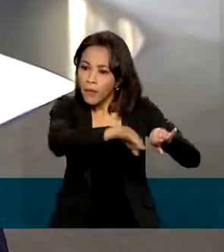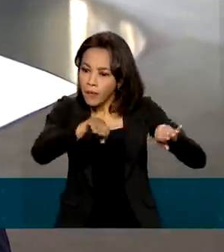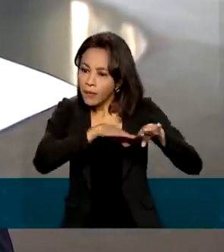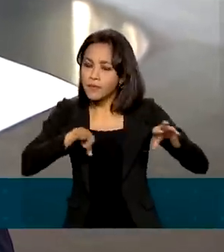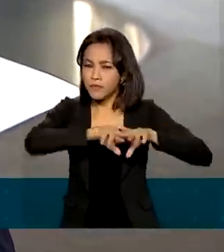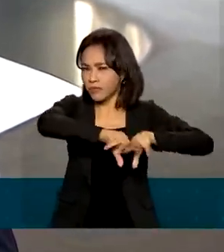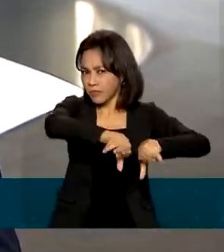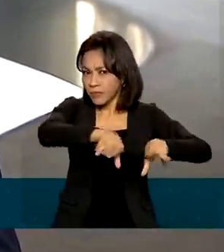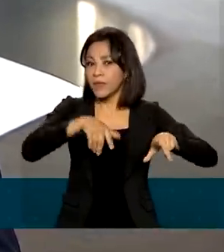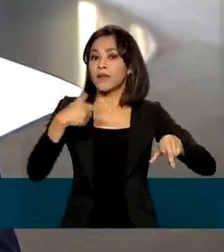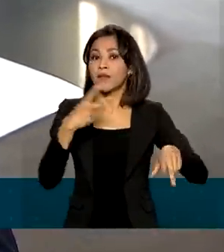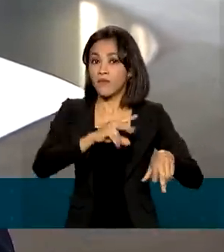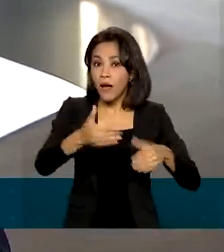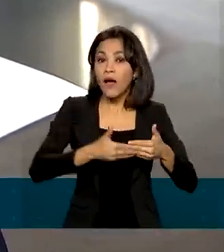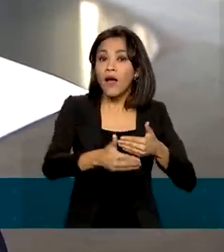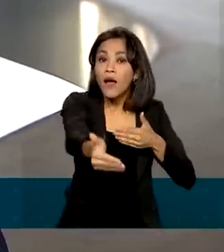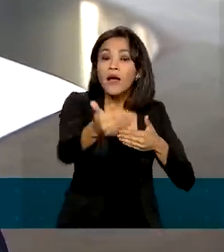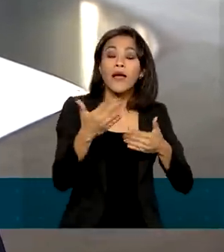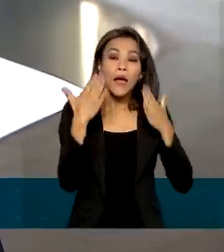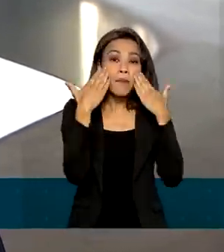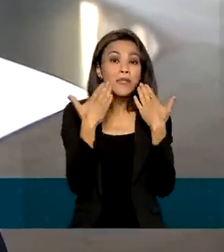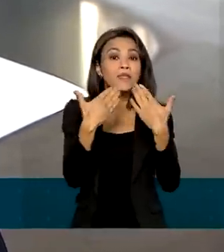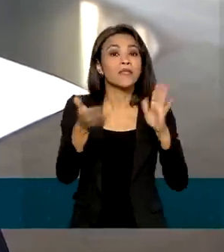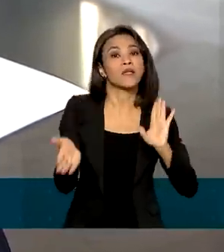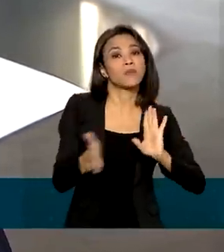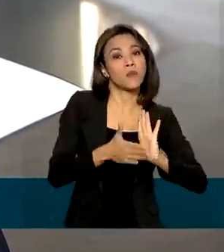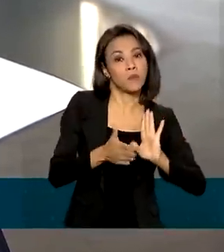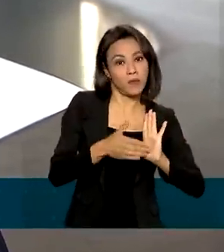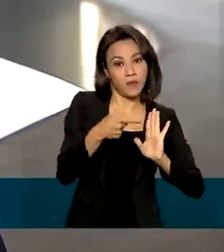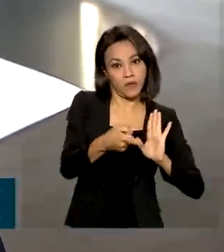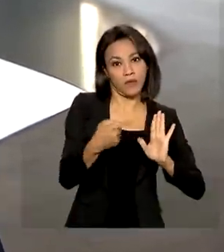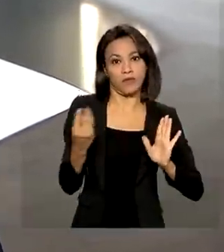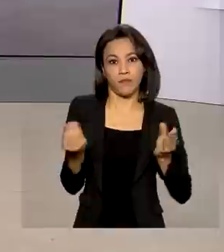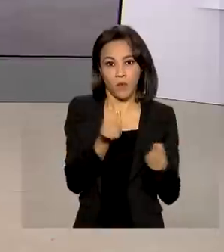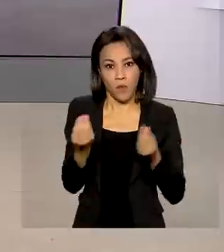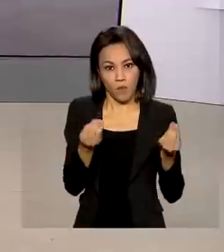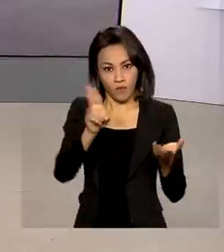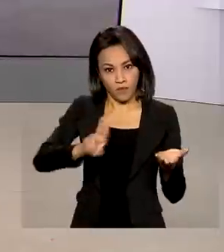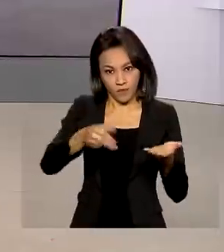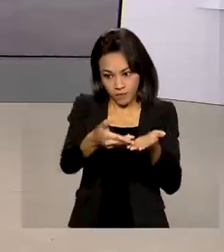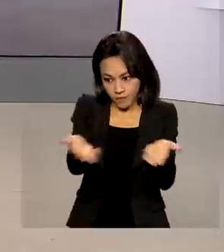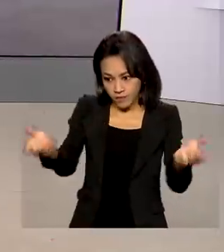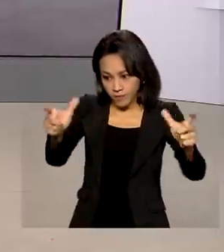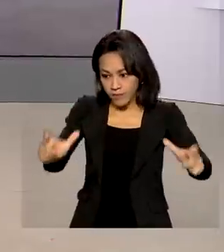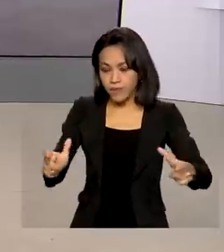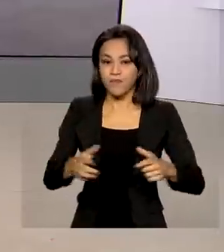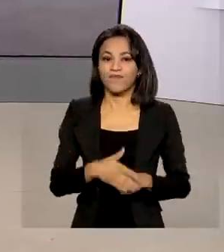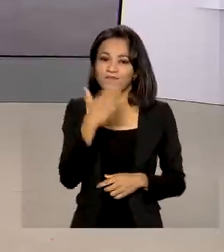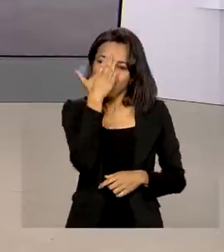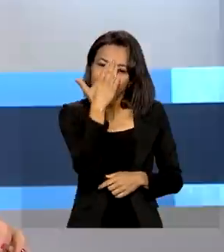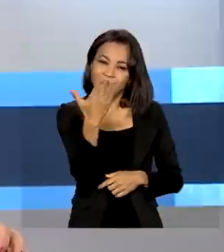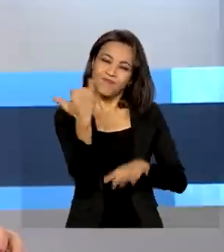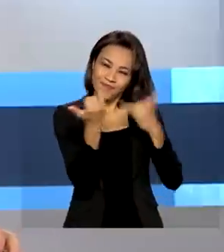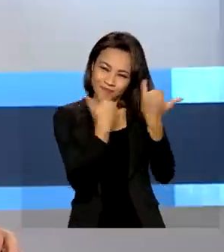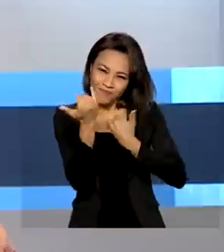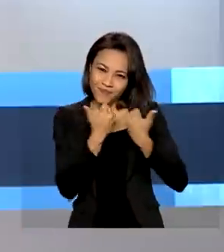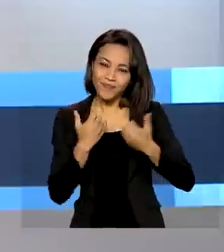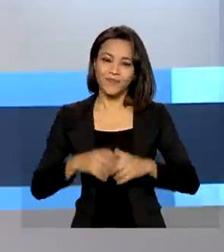privada deve apresentar as propostas de exploração das áreas. Renata, com você. Tá certo, Glauco. Obrigada pelas suas informações.